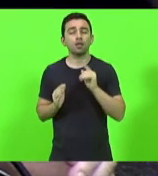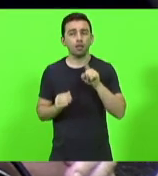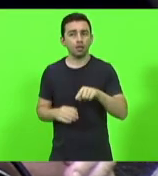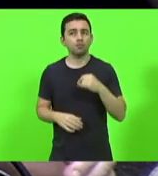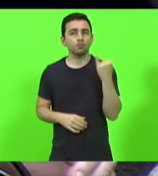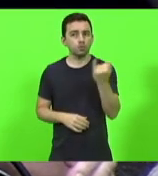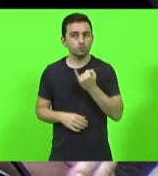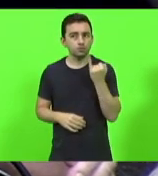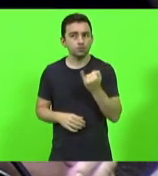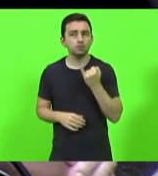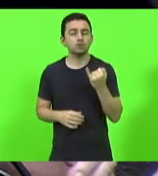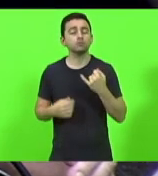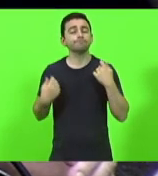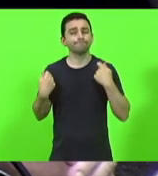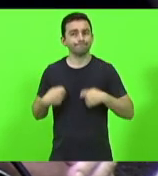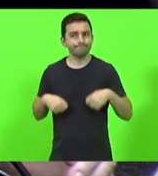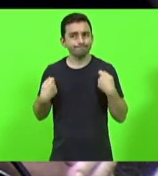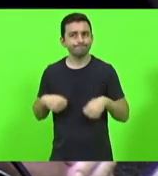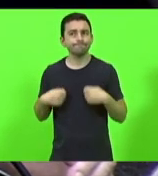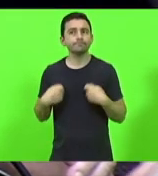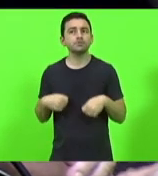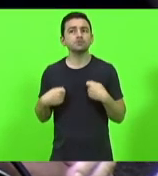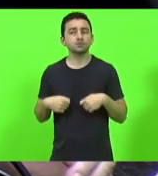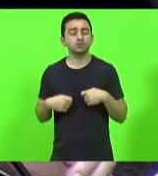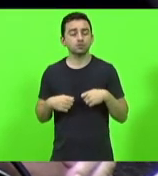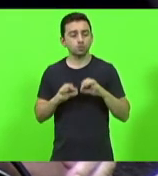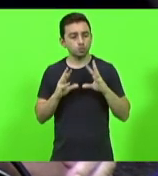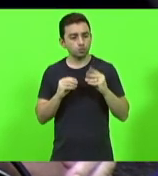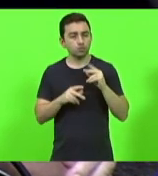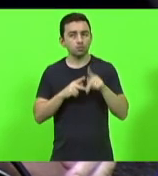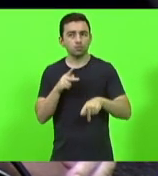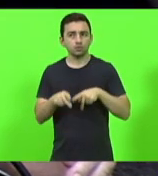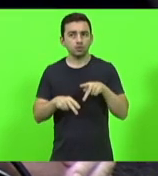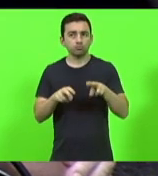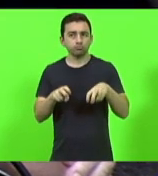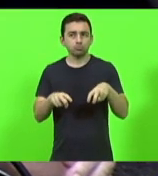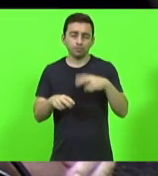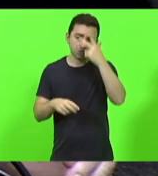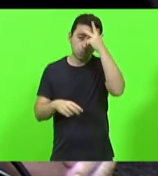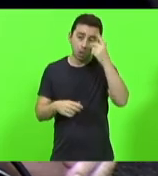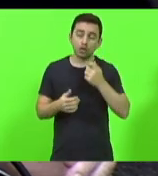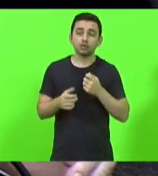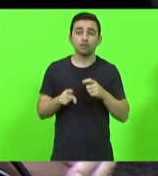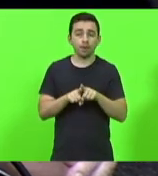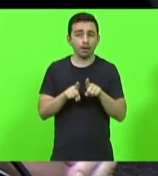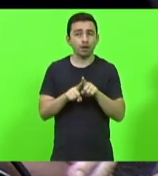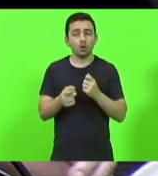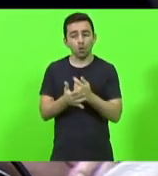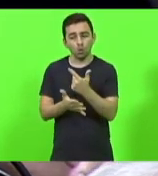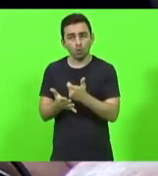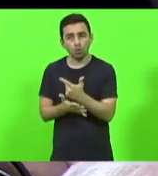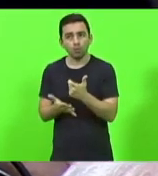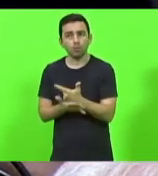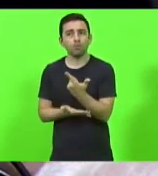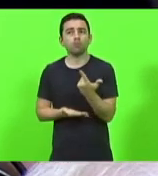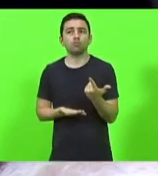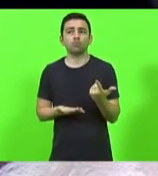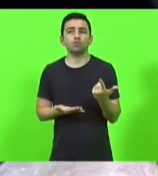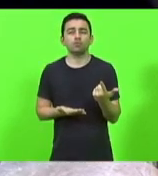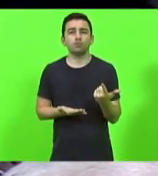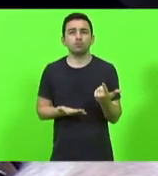encontro à necessidade dos nossos catarinenses, sendo ele o consumidor, sendo ele o mercado